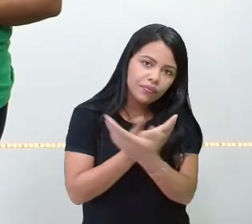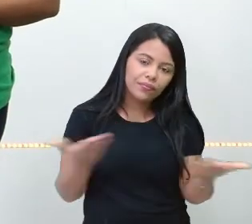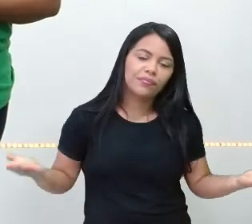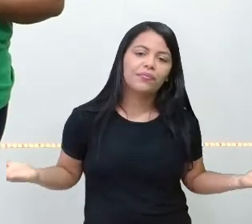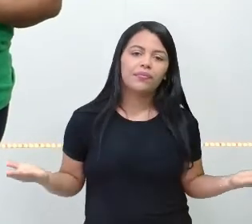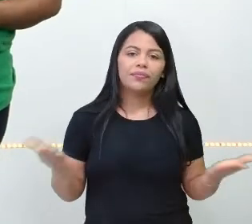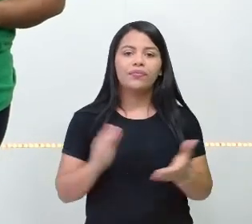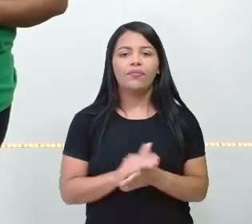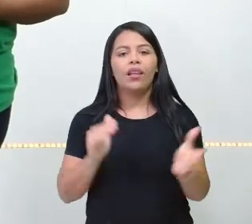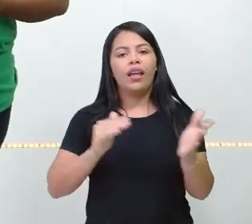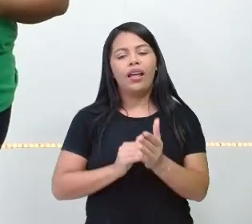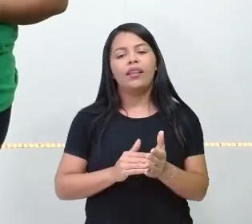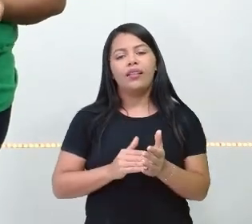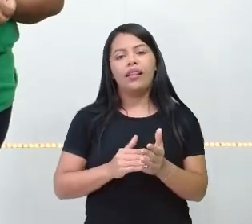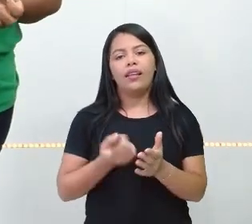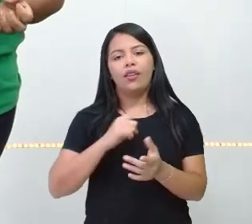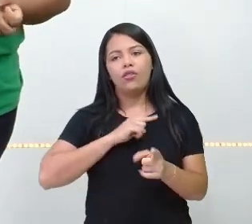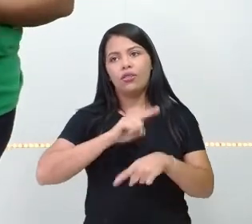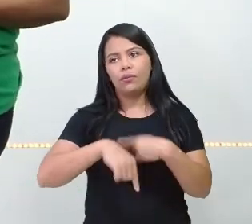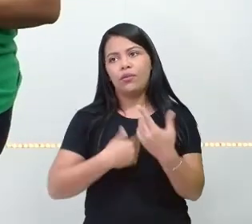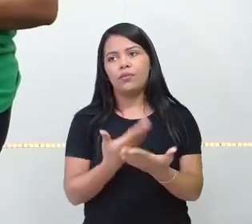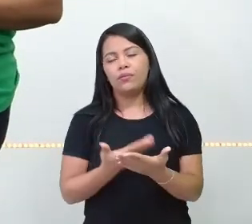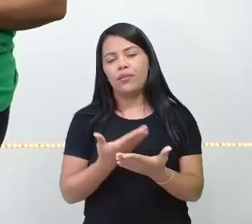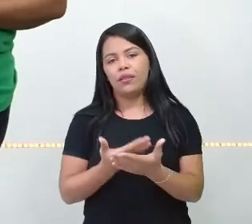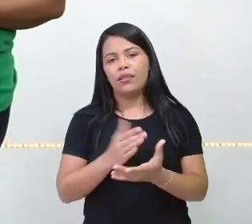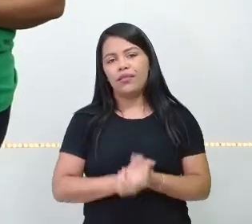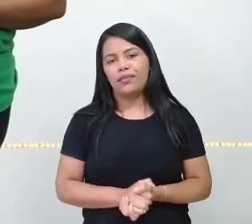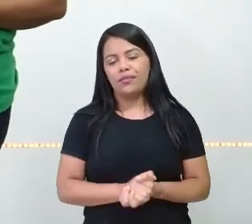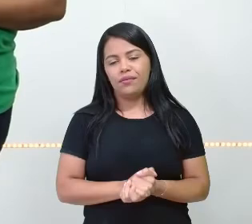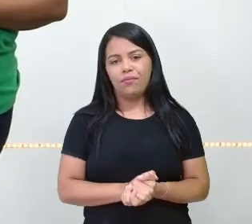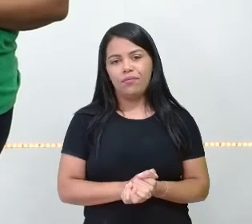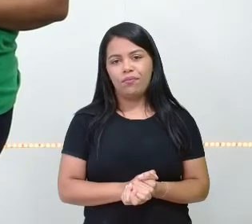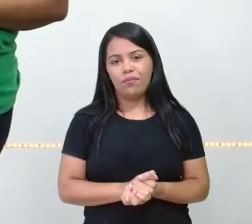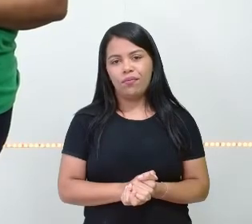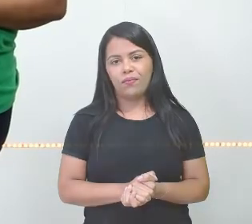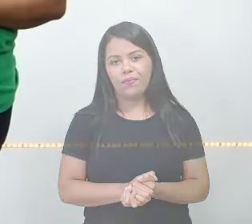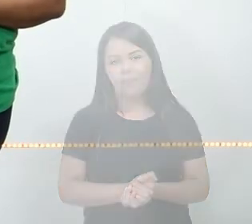todos. E até a nossa próxima aula, gente!